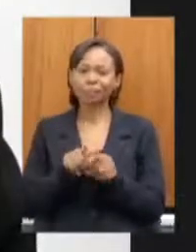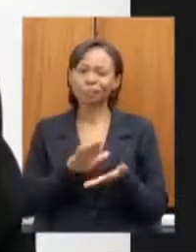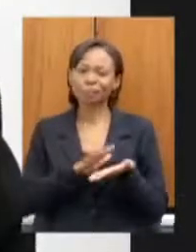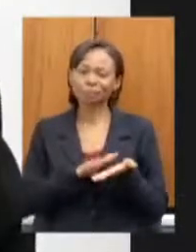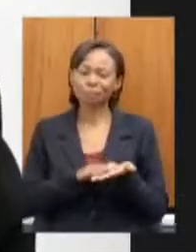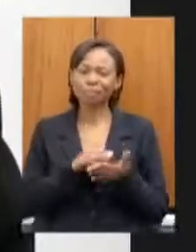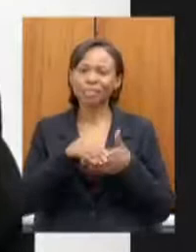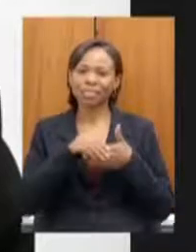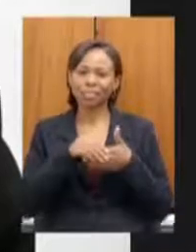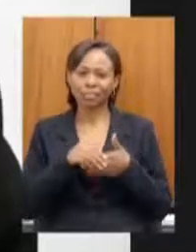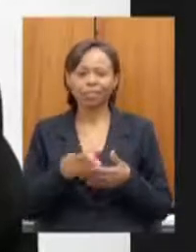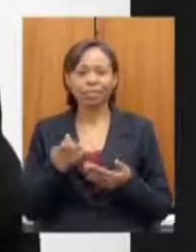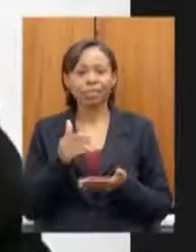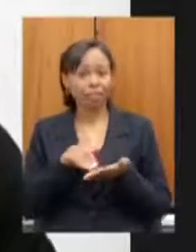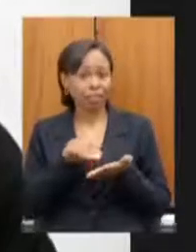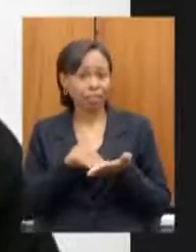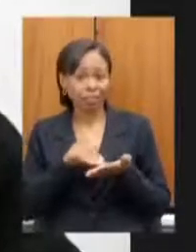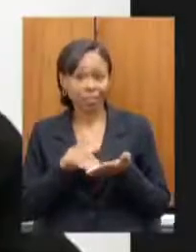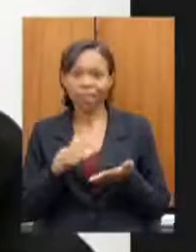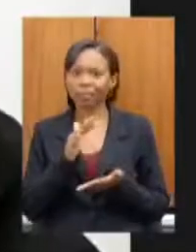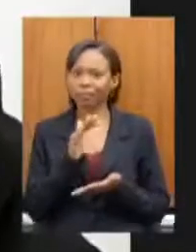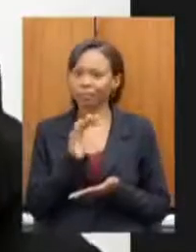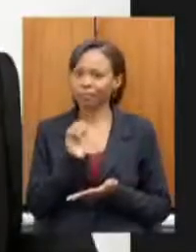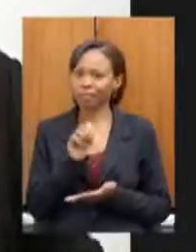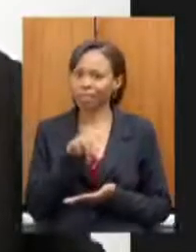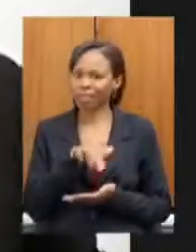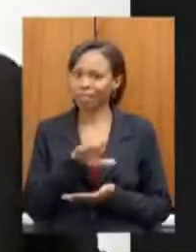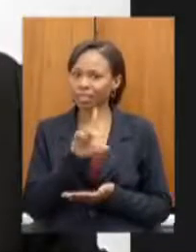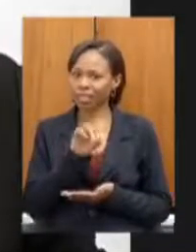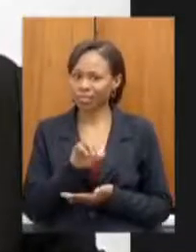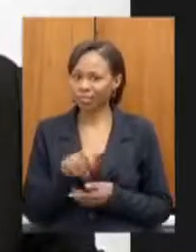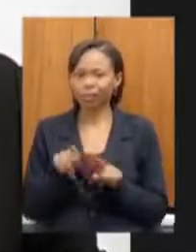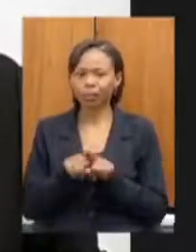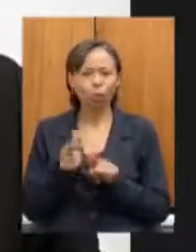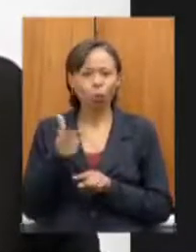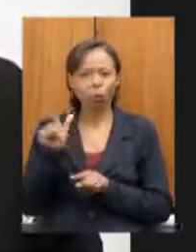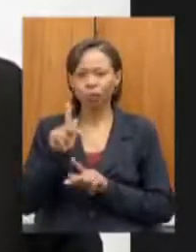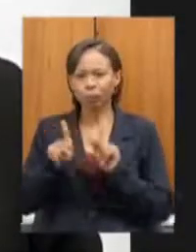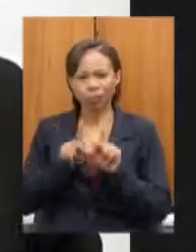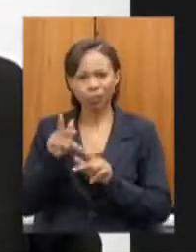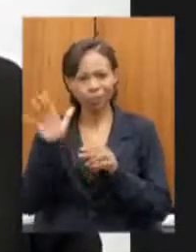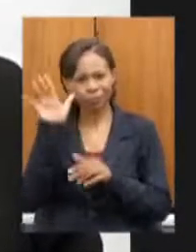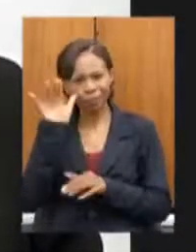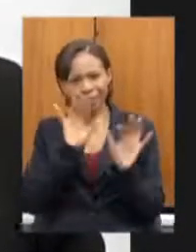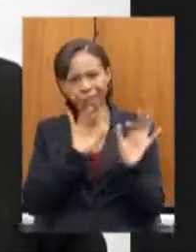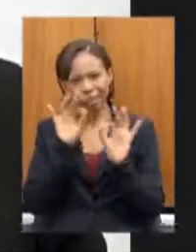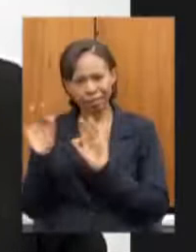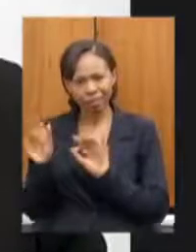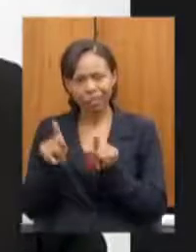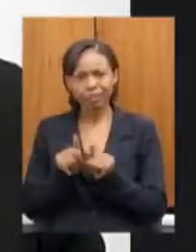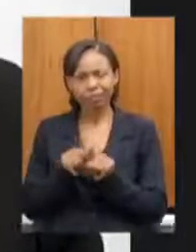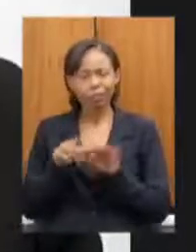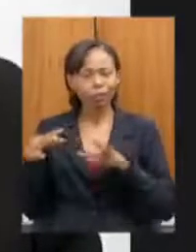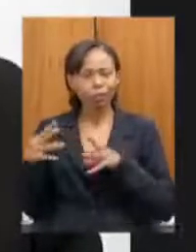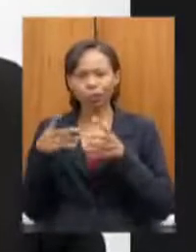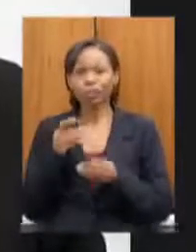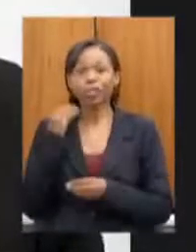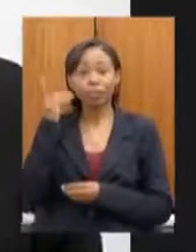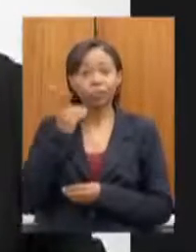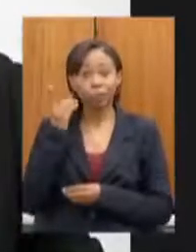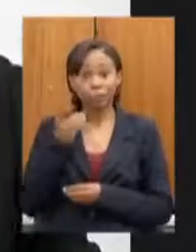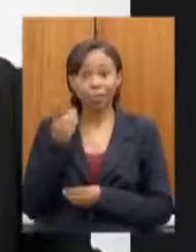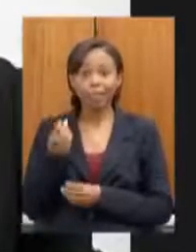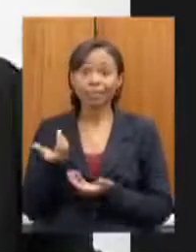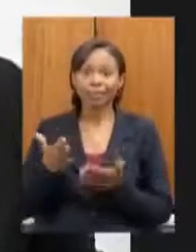secretário Fernando Marcato todos os que nos assistem os demais colegas deputados e deputadas da mesma forma todos os deputados que estão